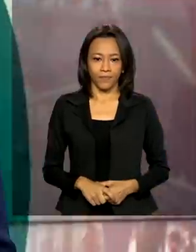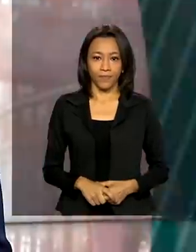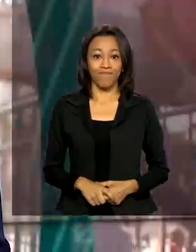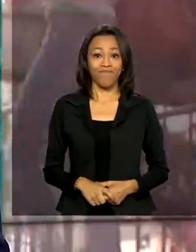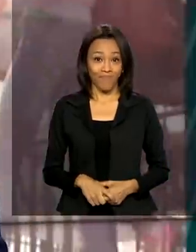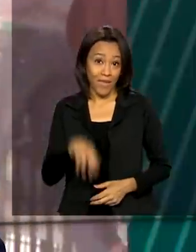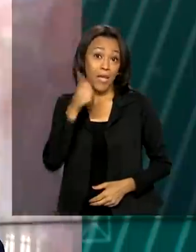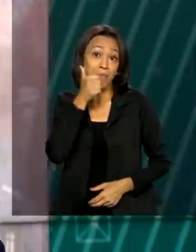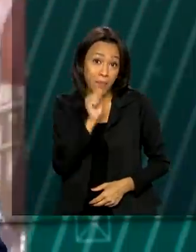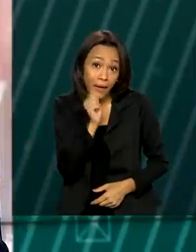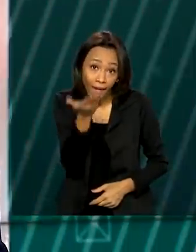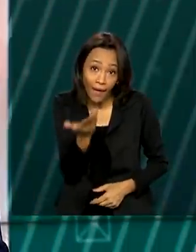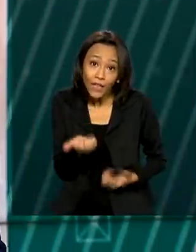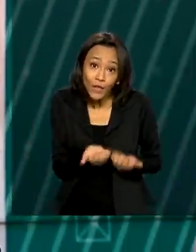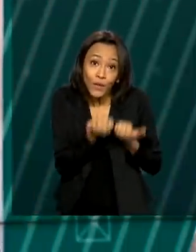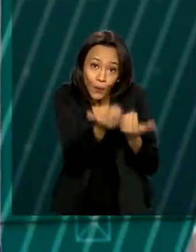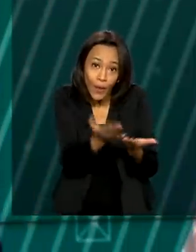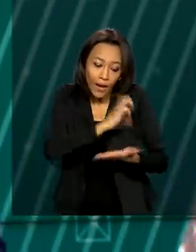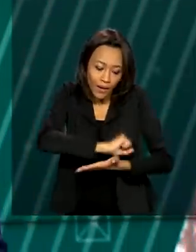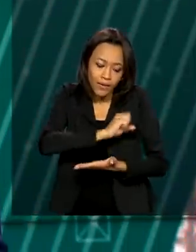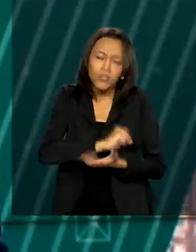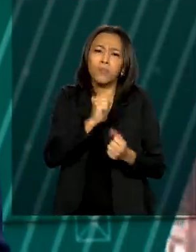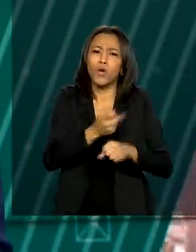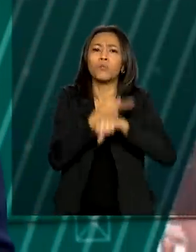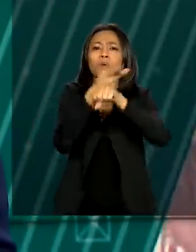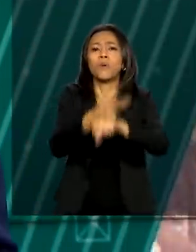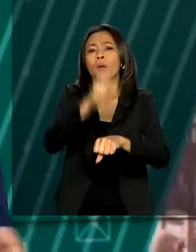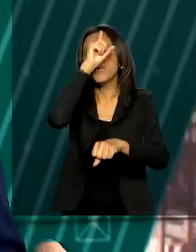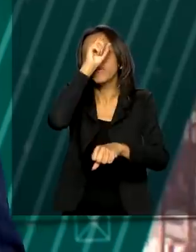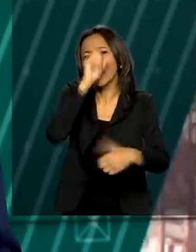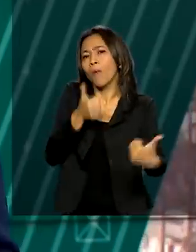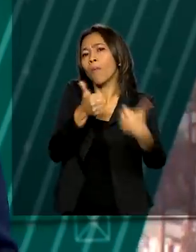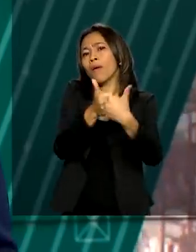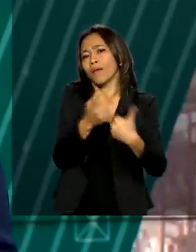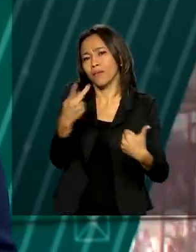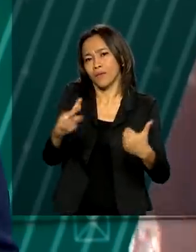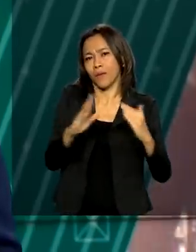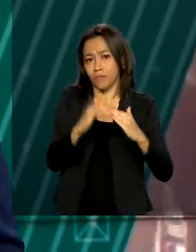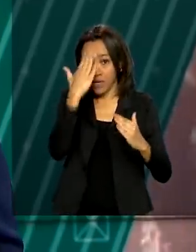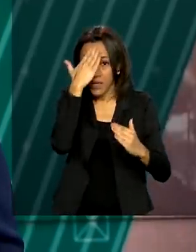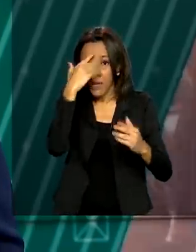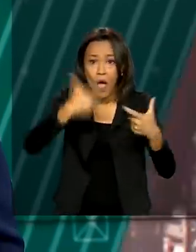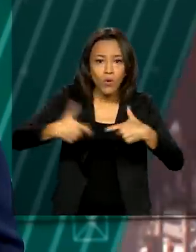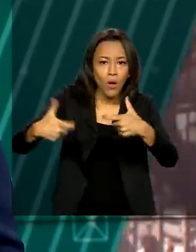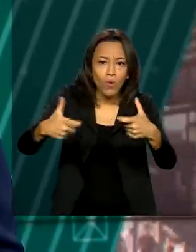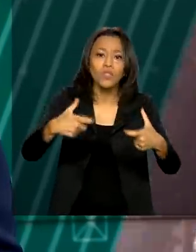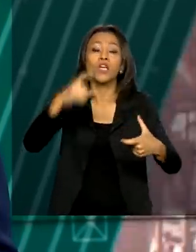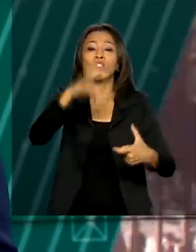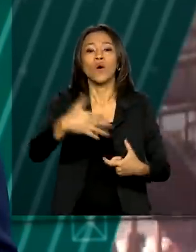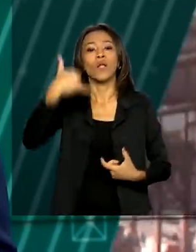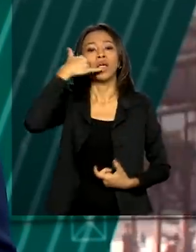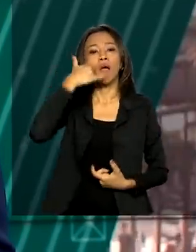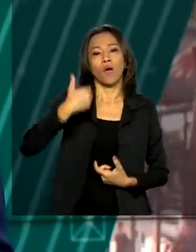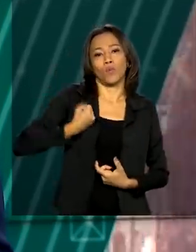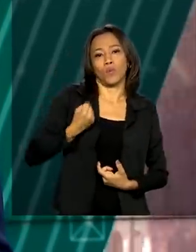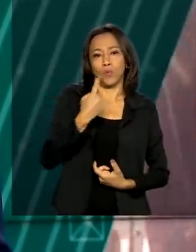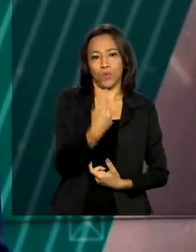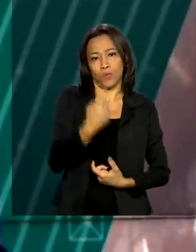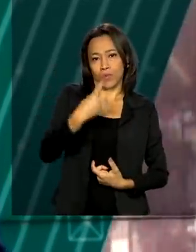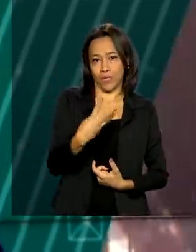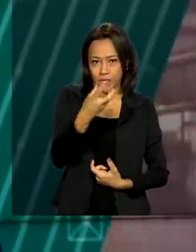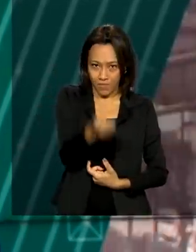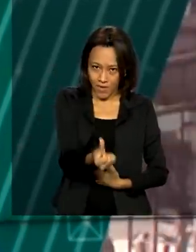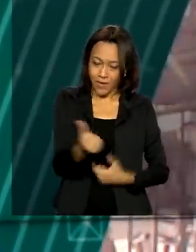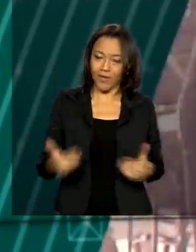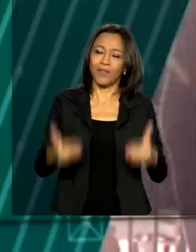A mamãe que quiser doar pode procurar o banco de leite mais próximo. Para saber a localização, basta ligar para o telefone 136